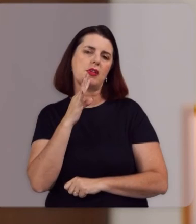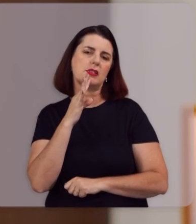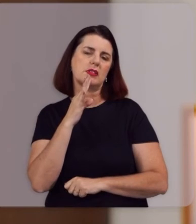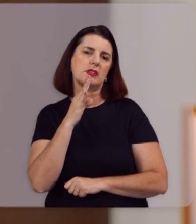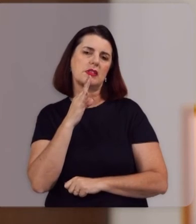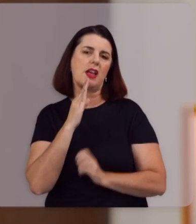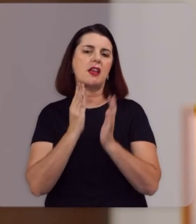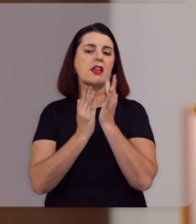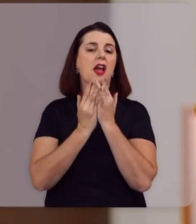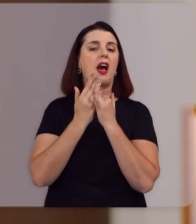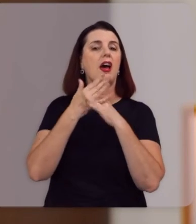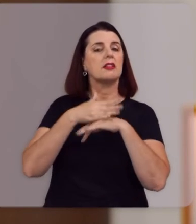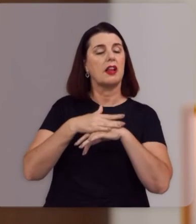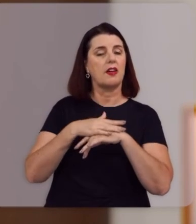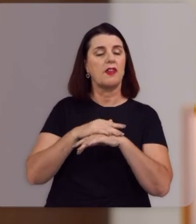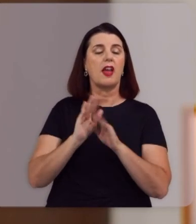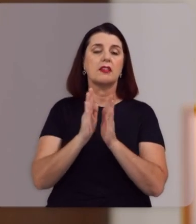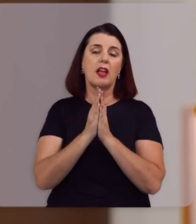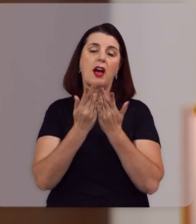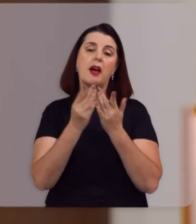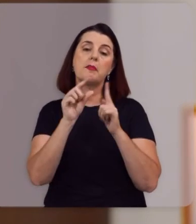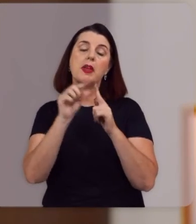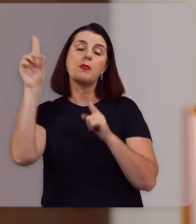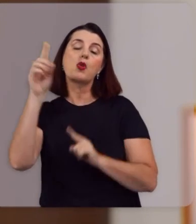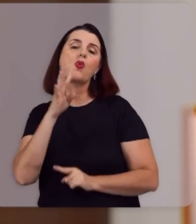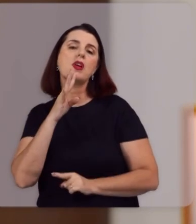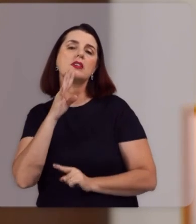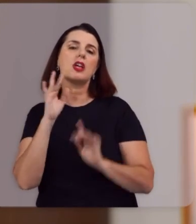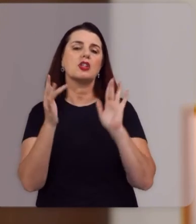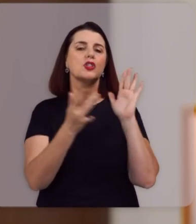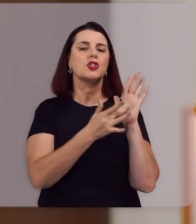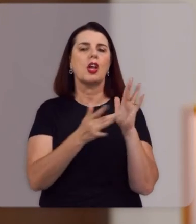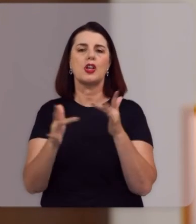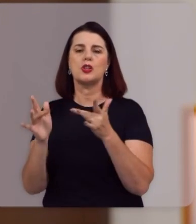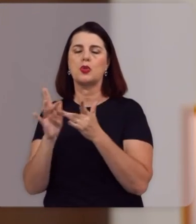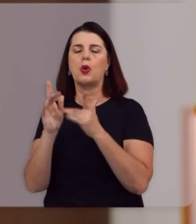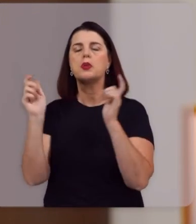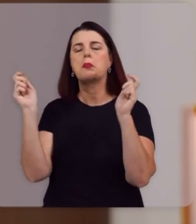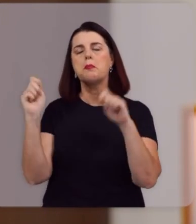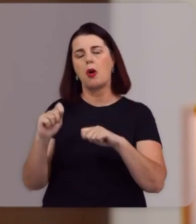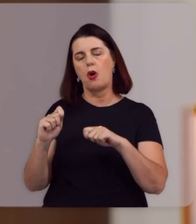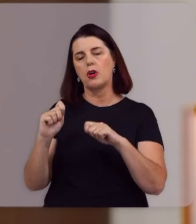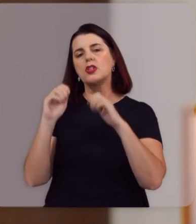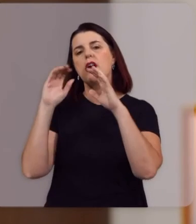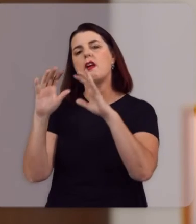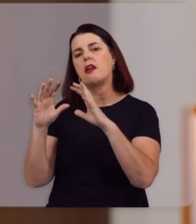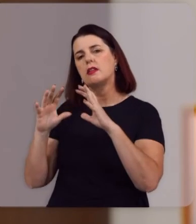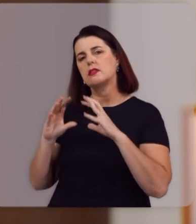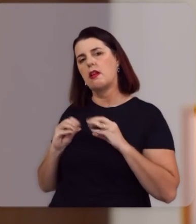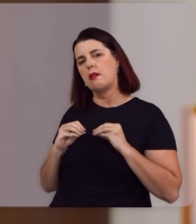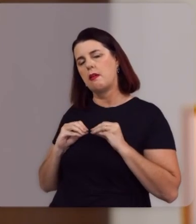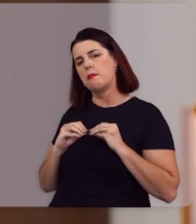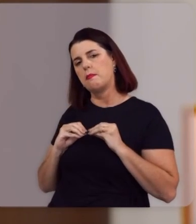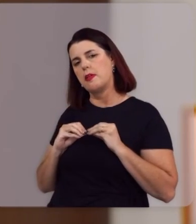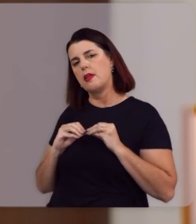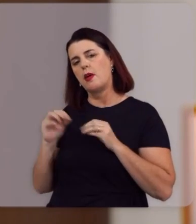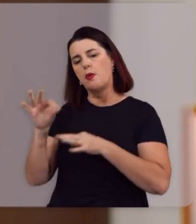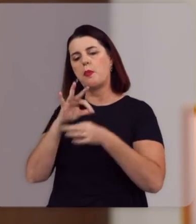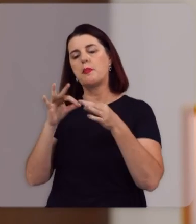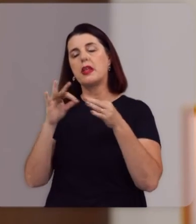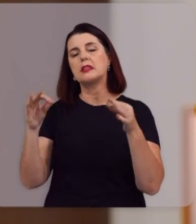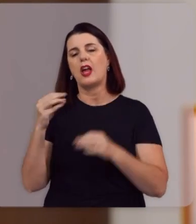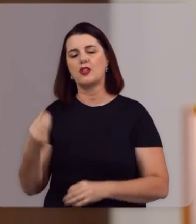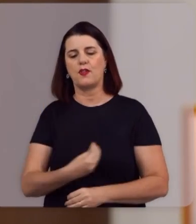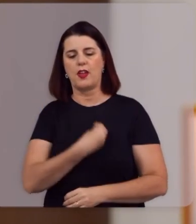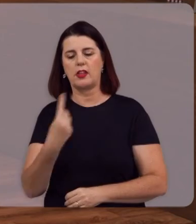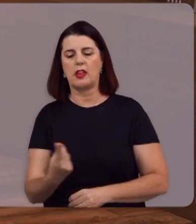Bíblia E por meio dela Conhecer a Jesus E por meio dele Você possa então Então Receber O presente